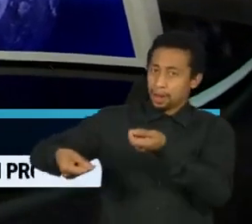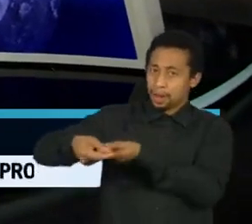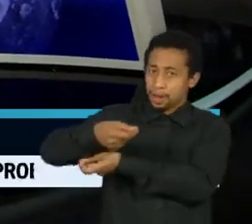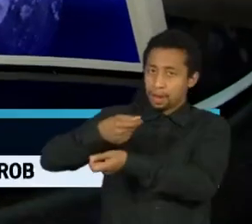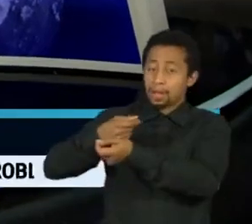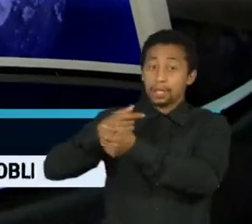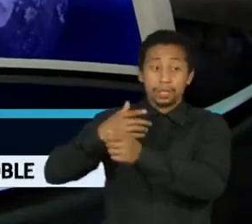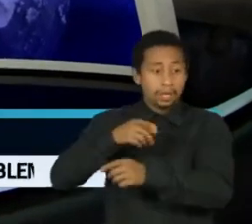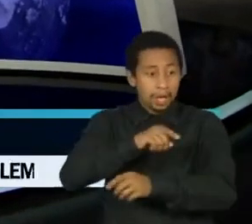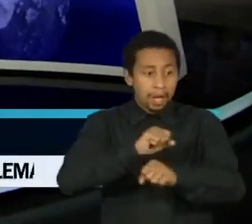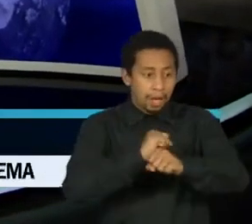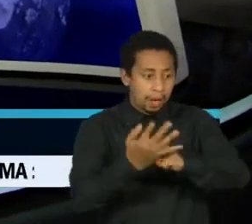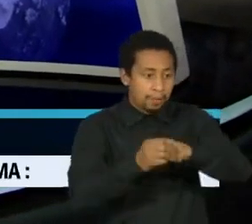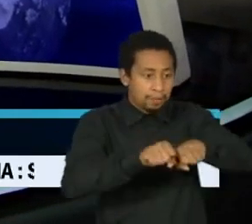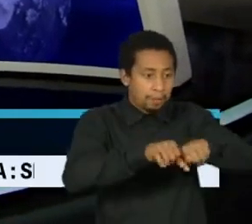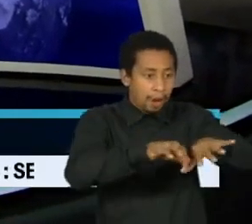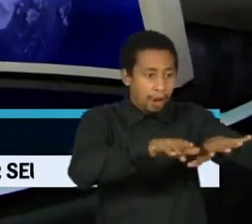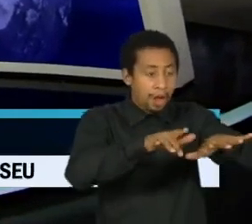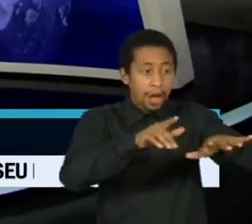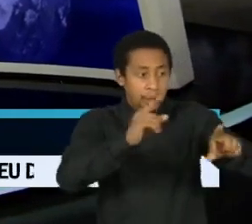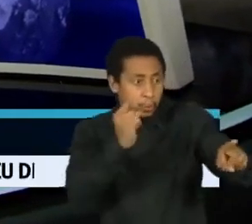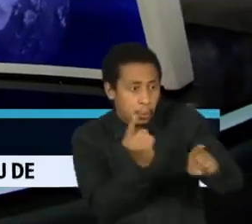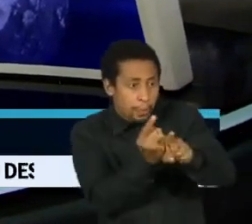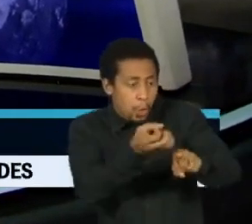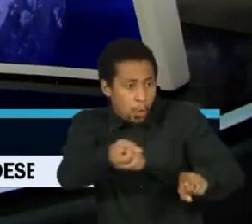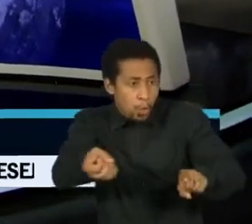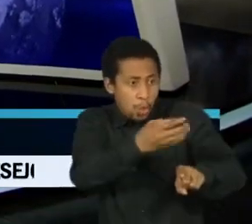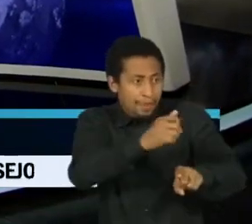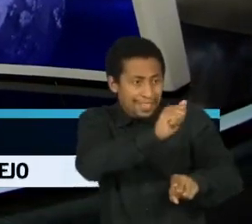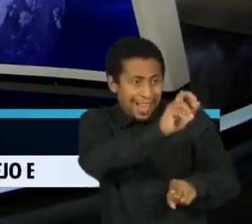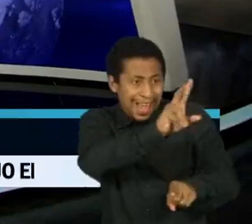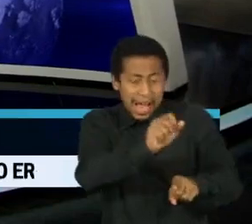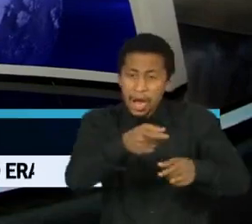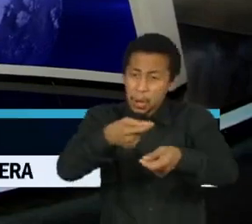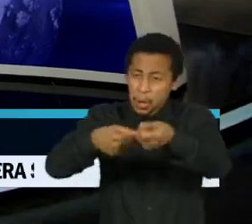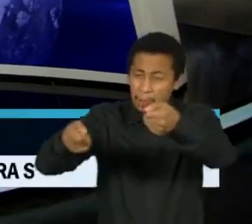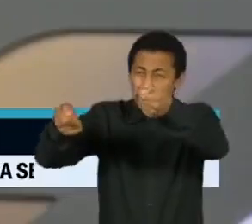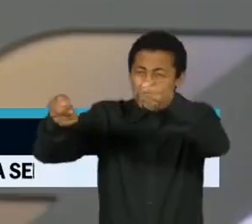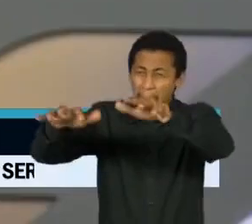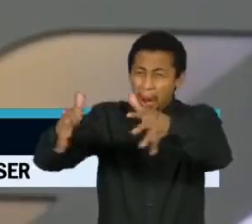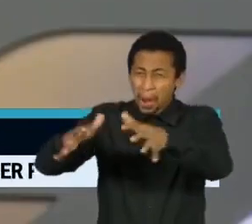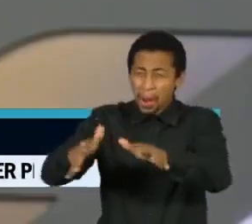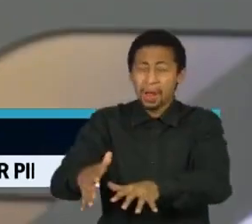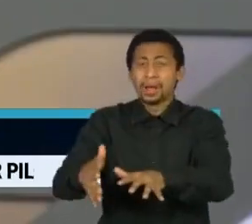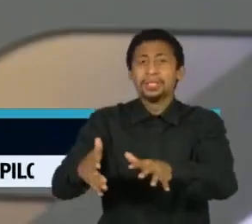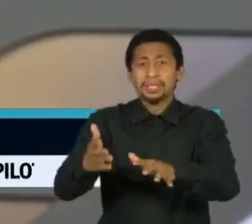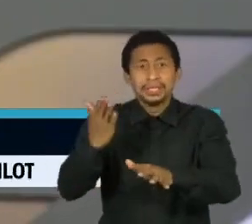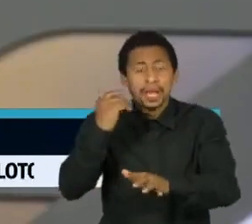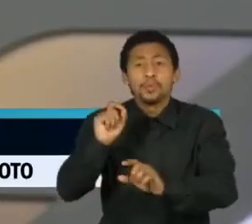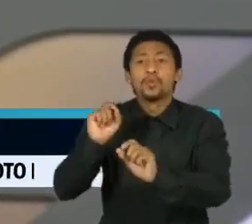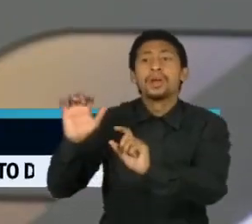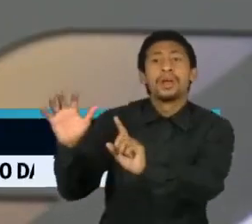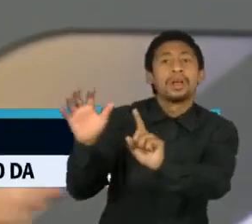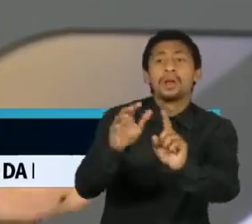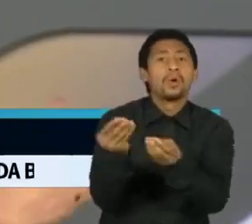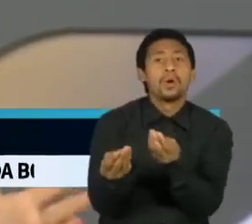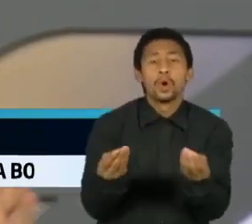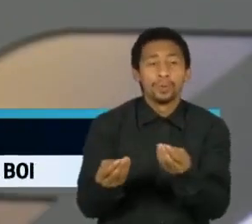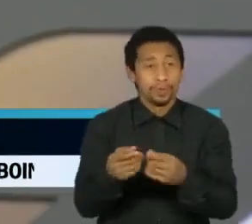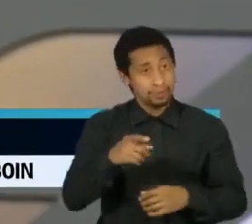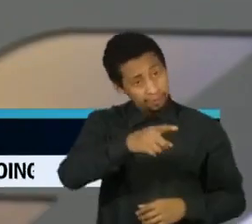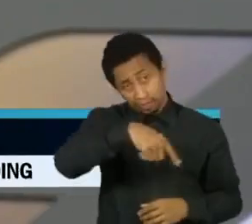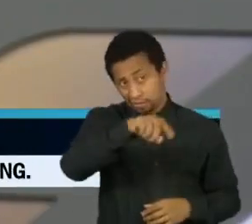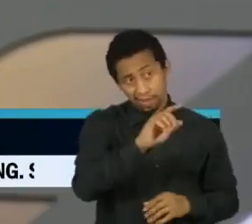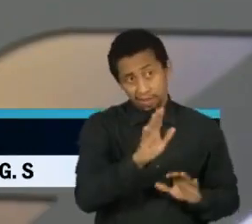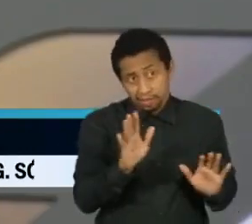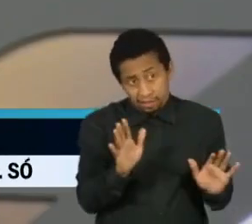Ômicron. Quais os principais prejuízos que a Ômicron já provocou na economia? Bom, a gente está vendo os números, como você